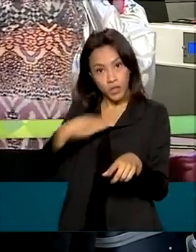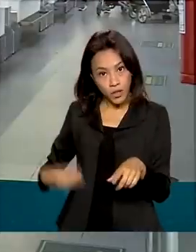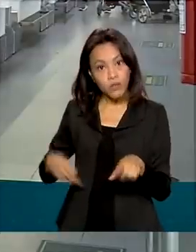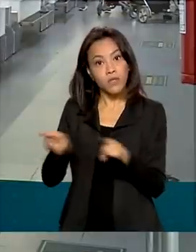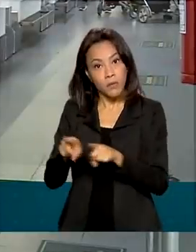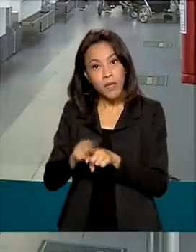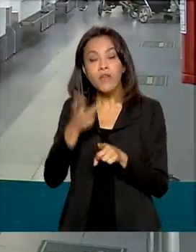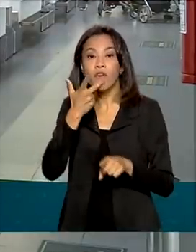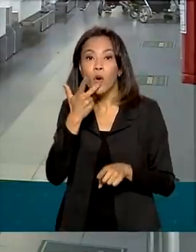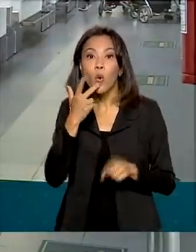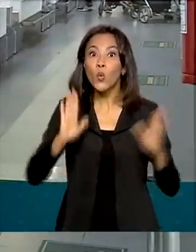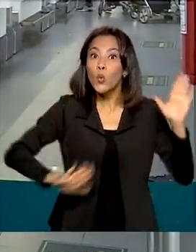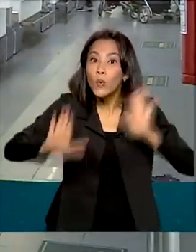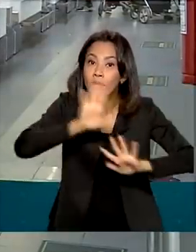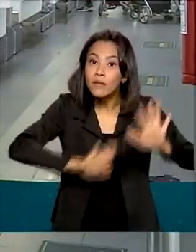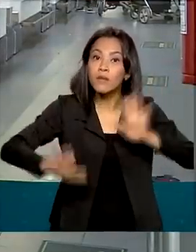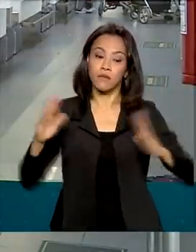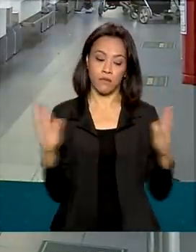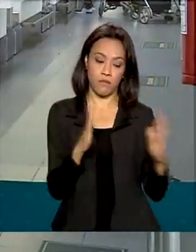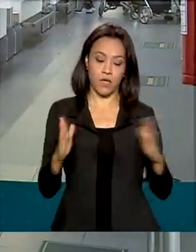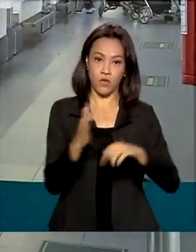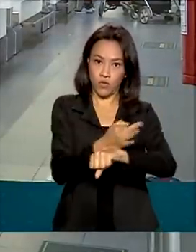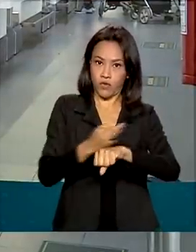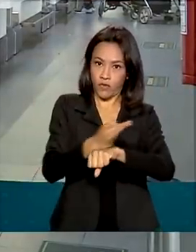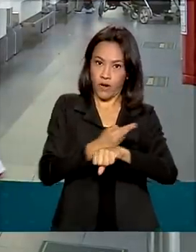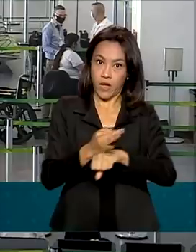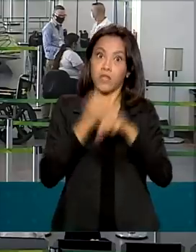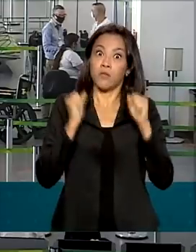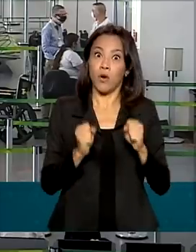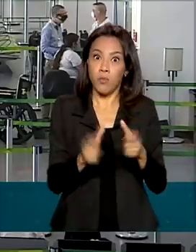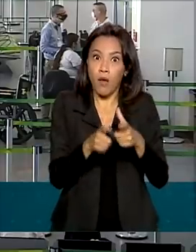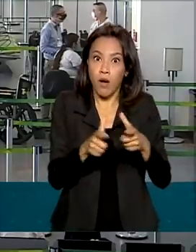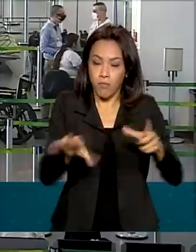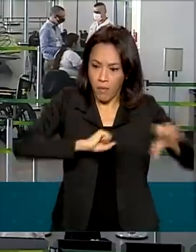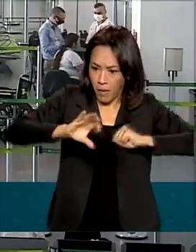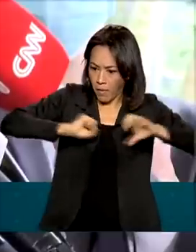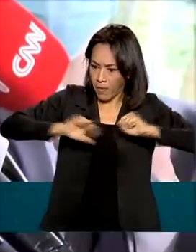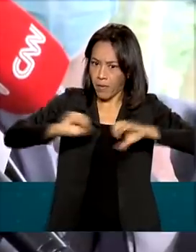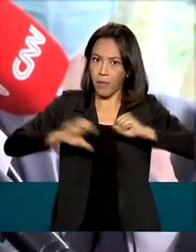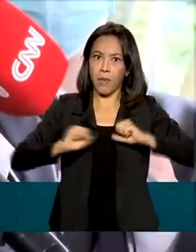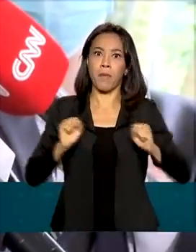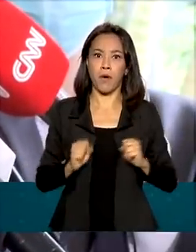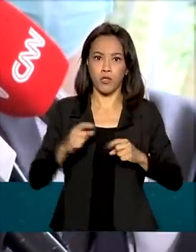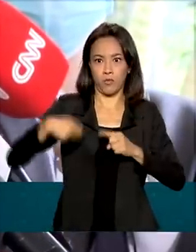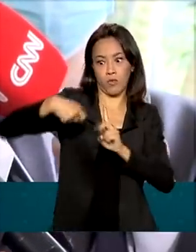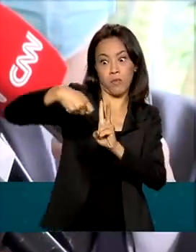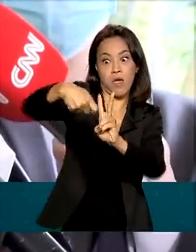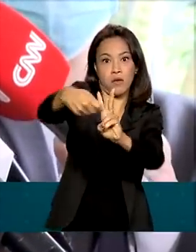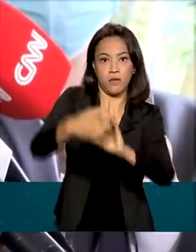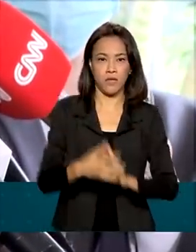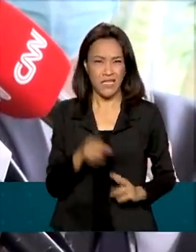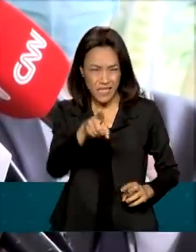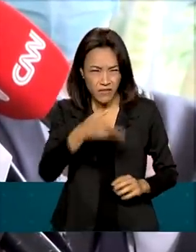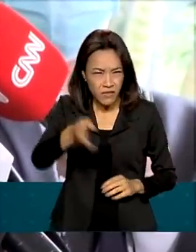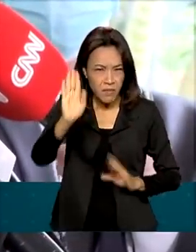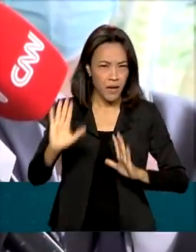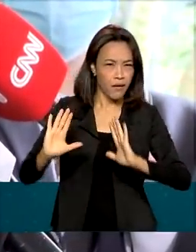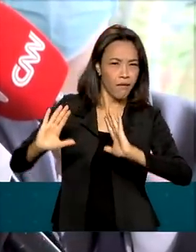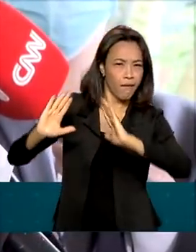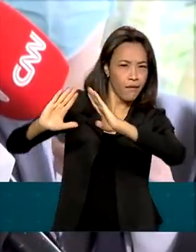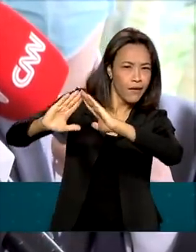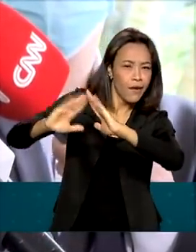cuidados durante as férias, que pode trazer um aumento de casos nos próximos meses. Se vai para as casas, são festas,